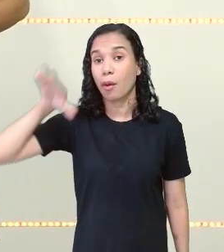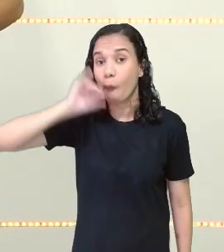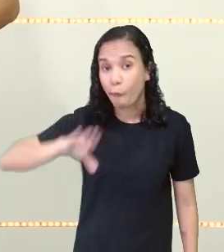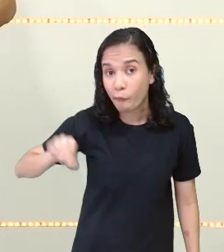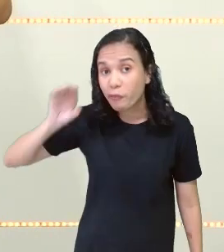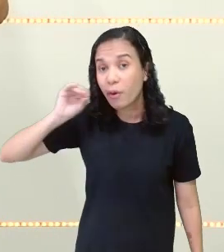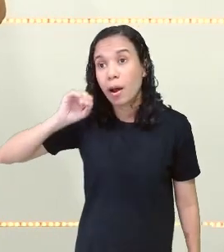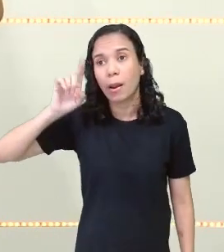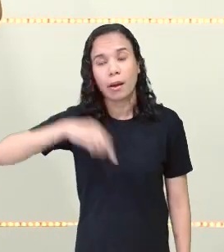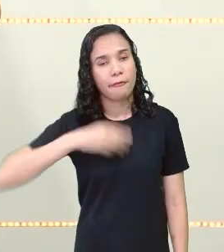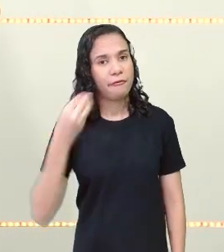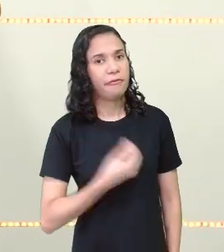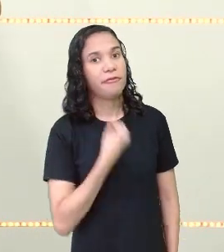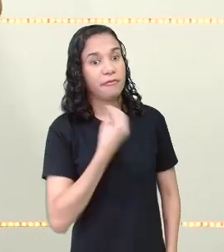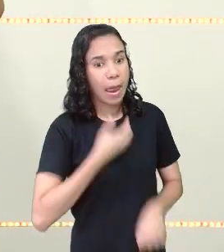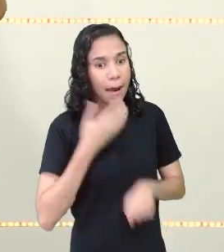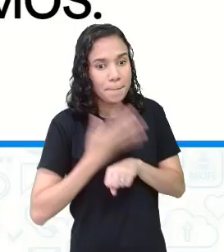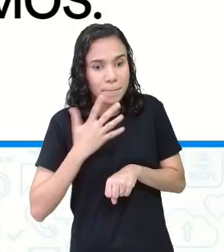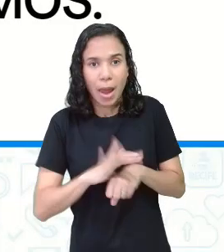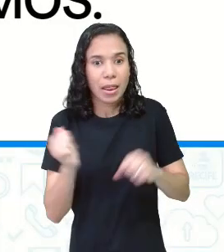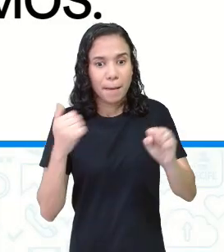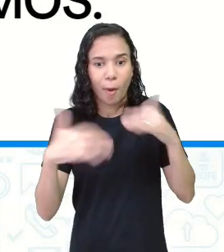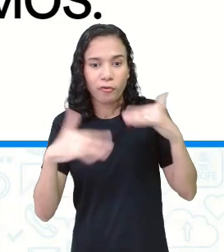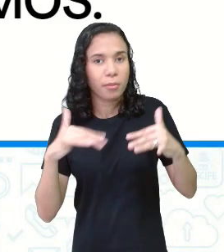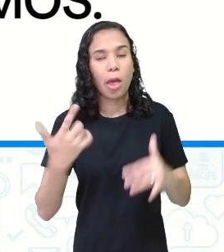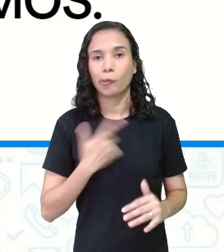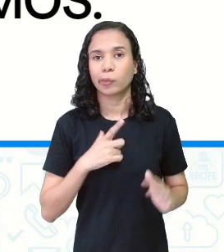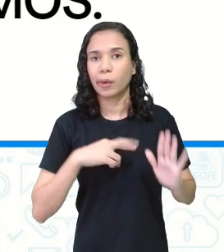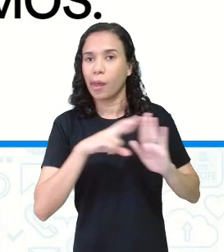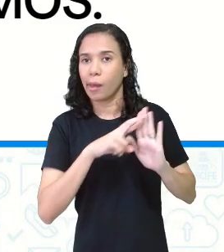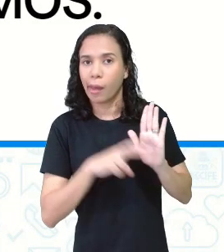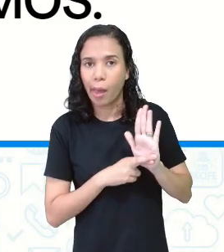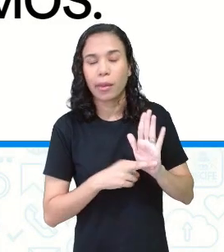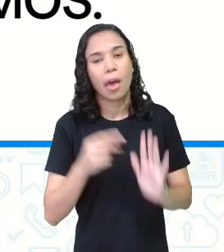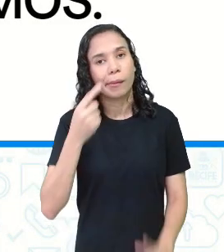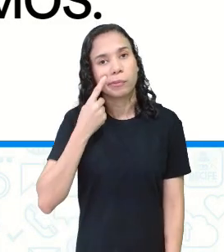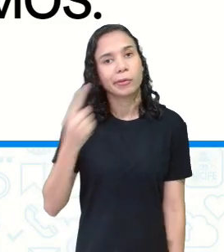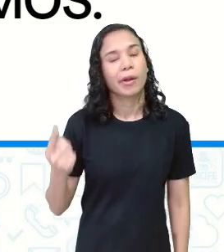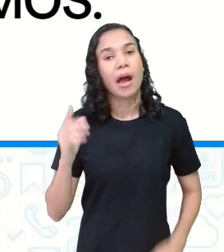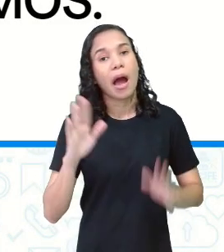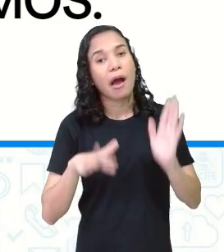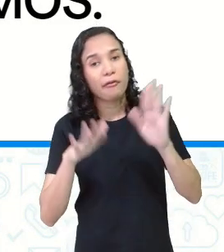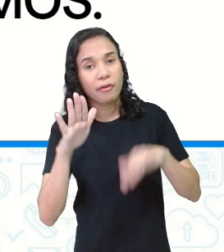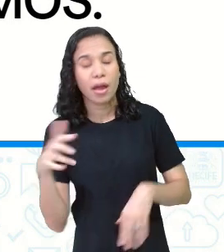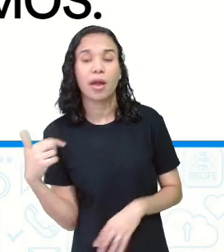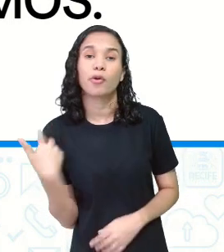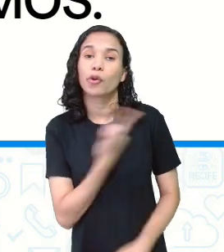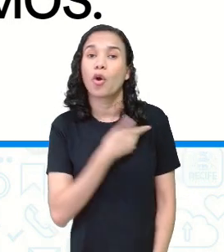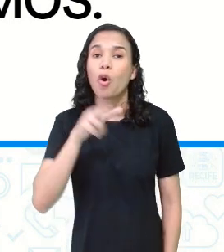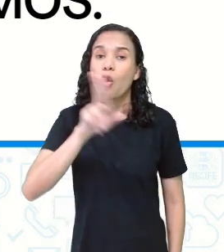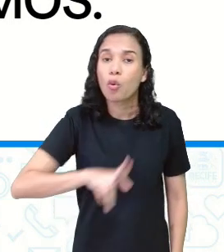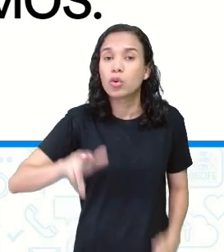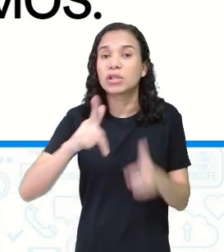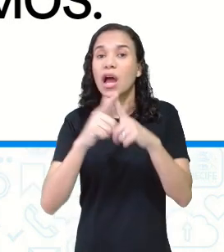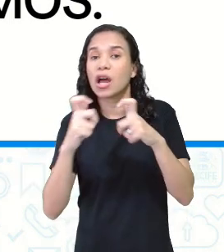é uma língua viva, não segue regras. Nelas, às vezes, usamos gírias,